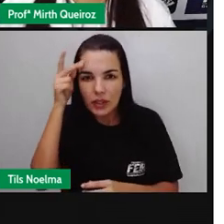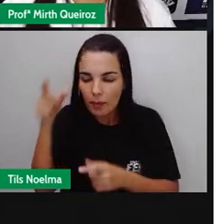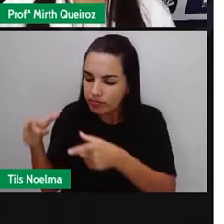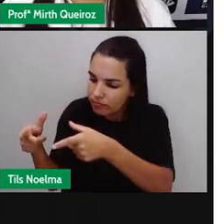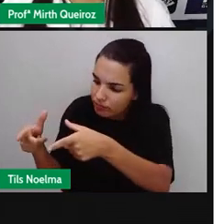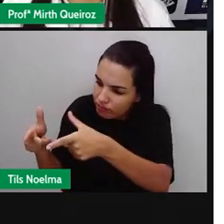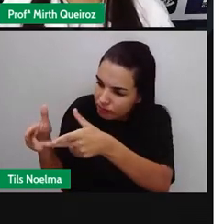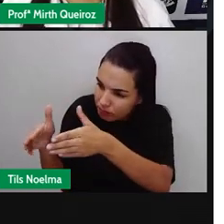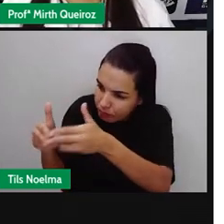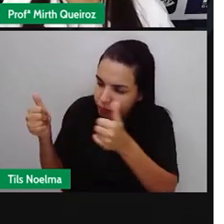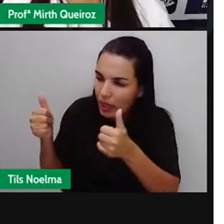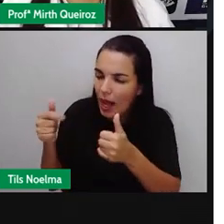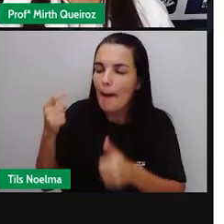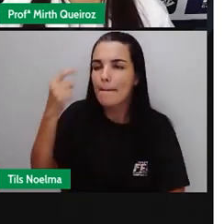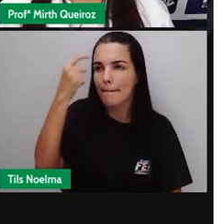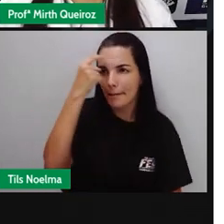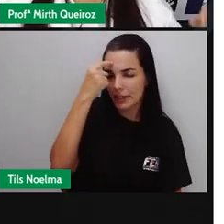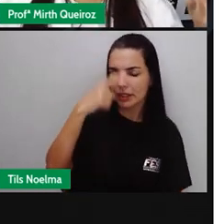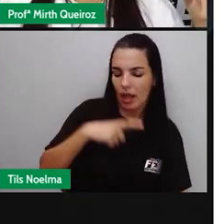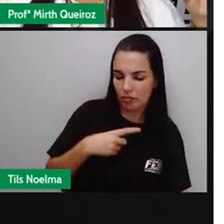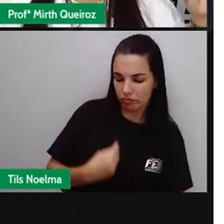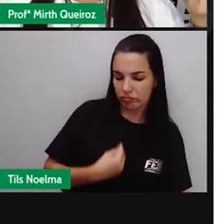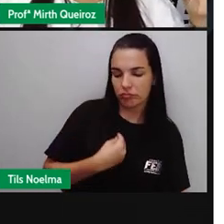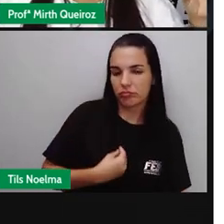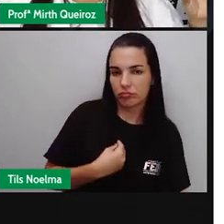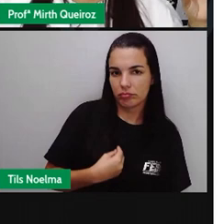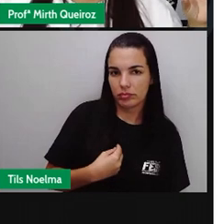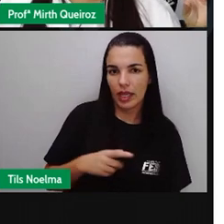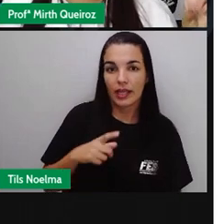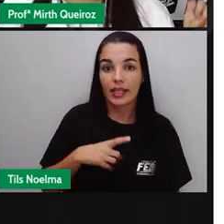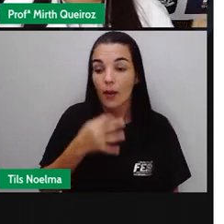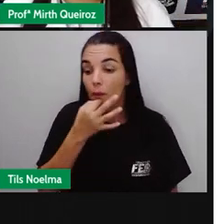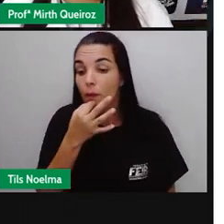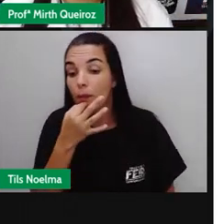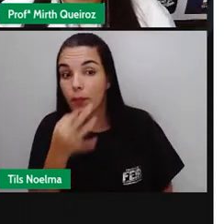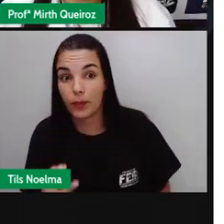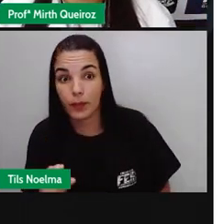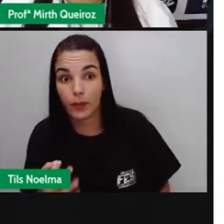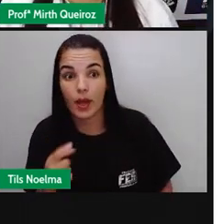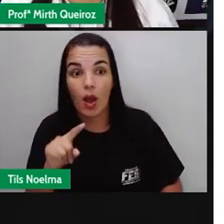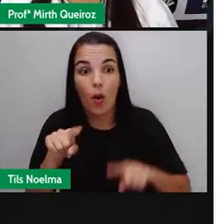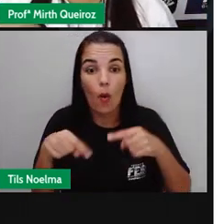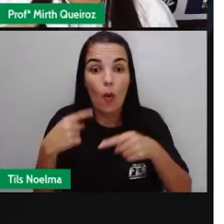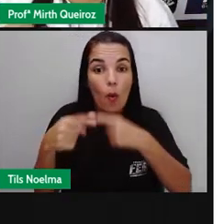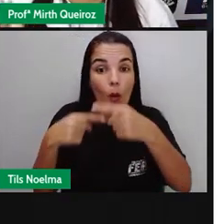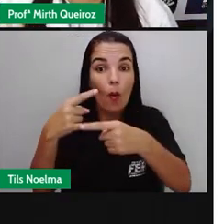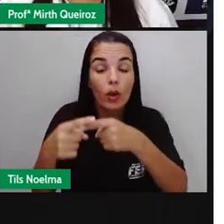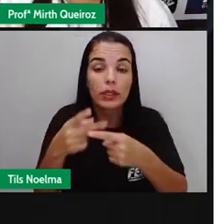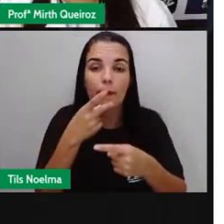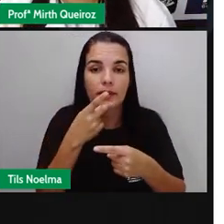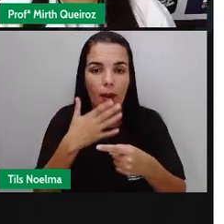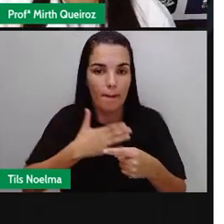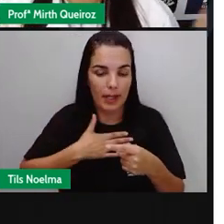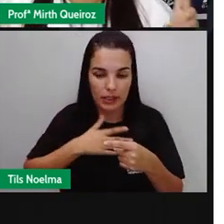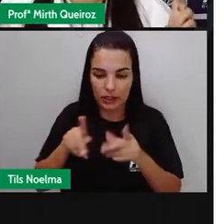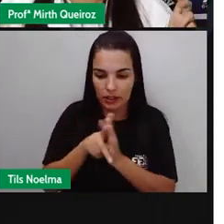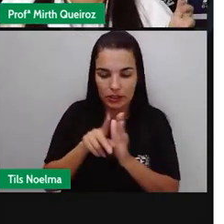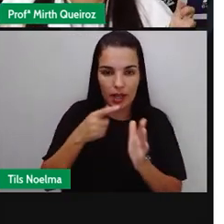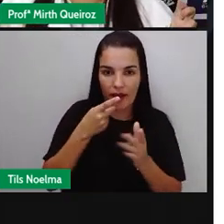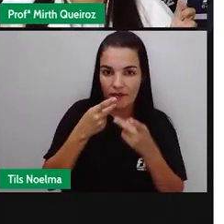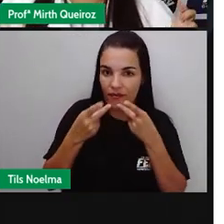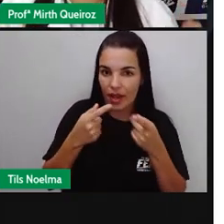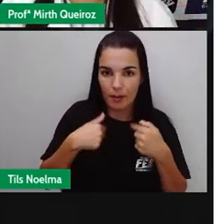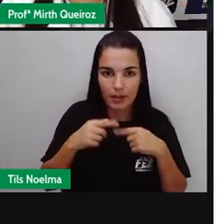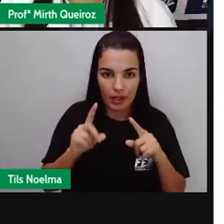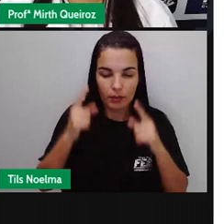Penso, logo existo. Nós colocamos uma citação entre aspas, porque é uma fala que não é nossa, por isso que está